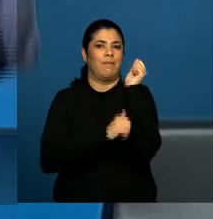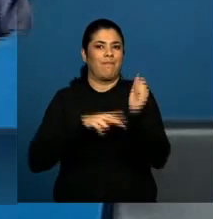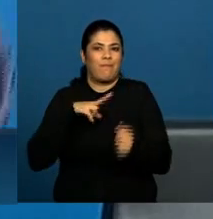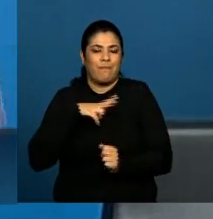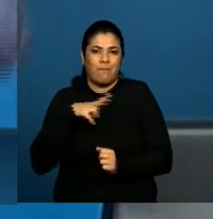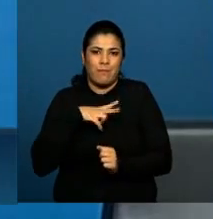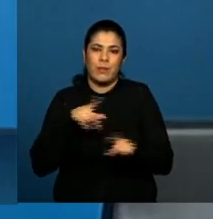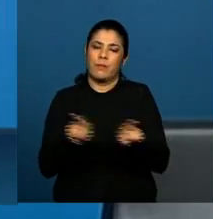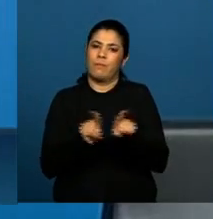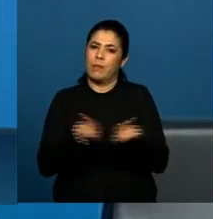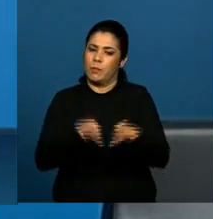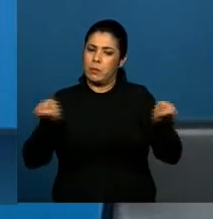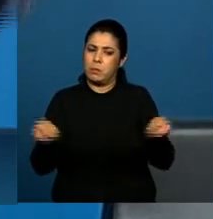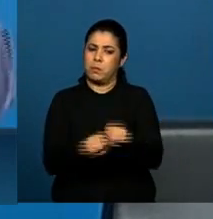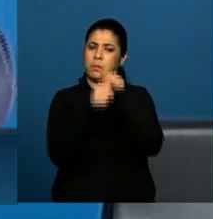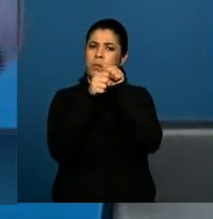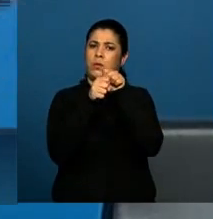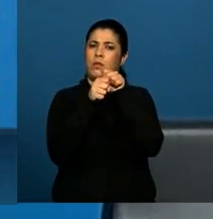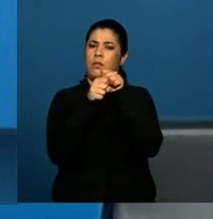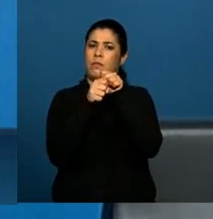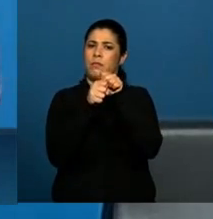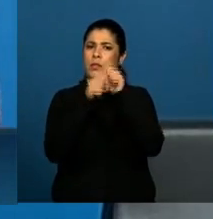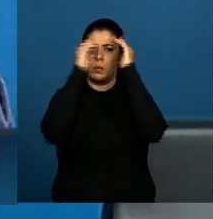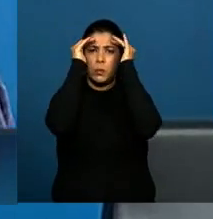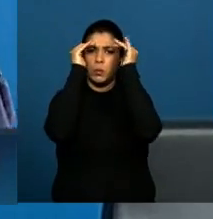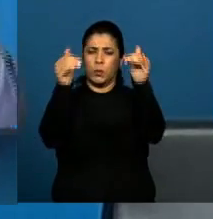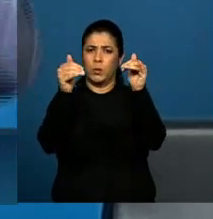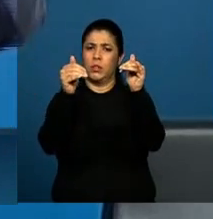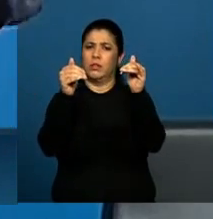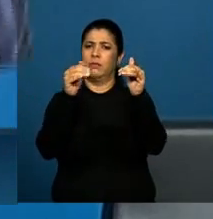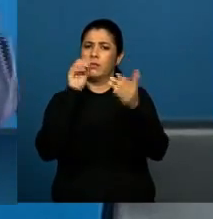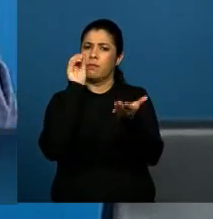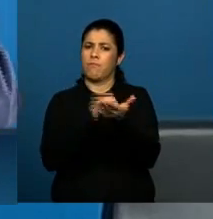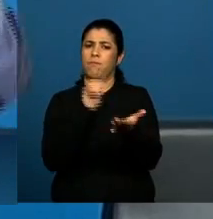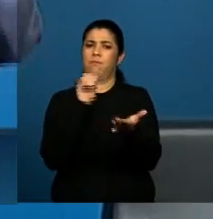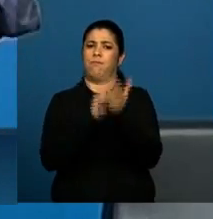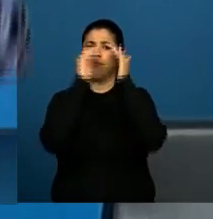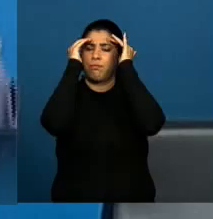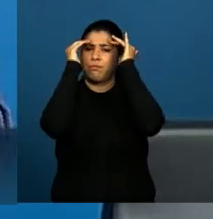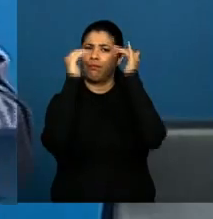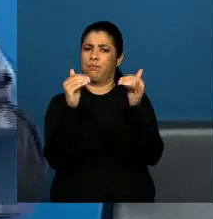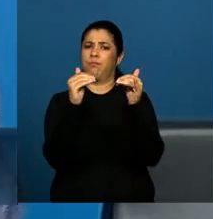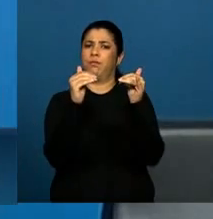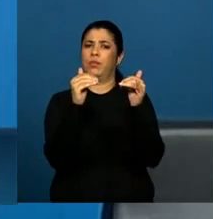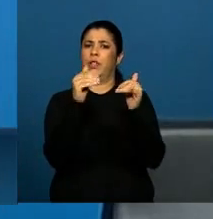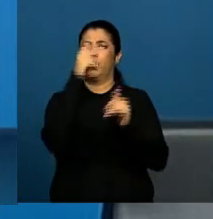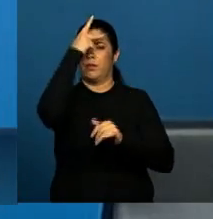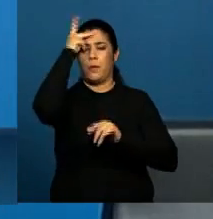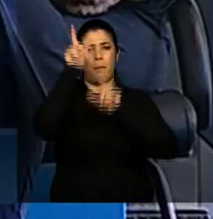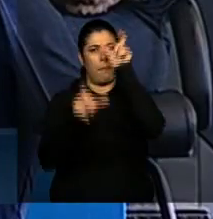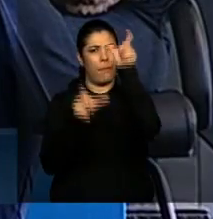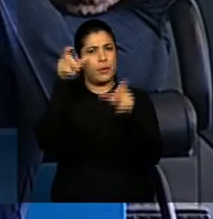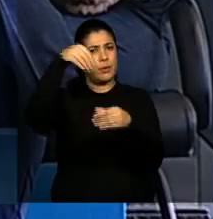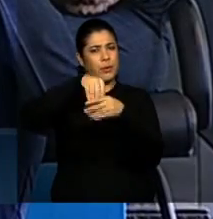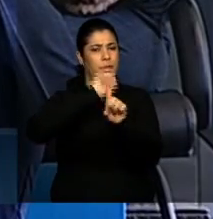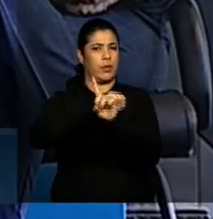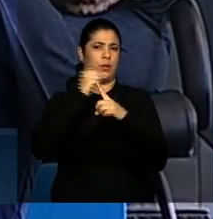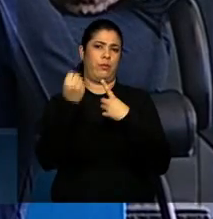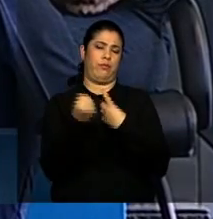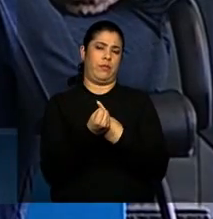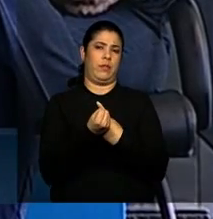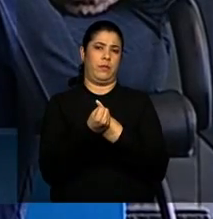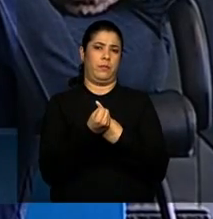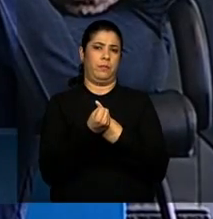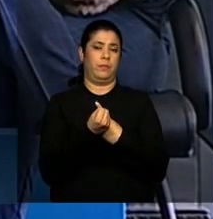rompendo e quebrando os segredos dos indivíduos nacionais dessa sociedade. E